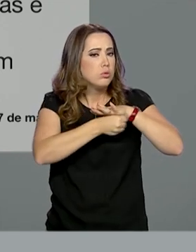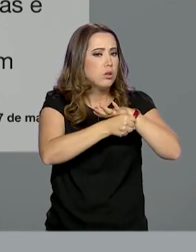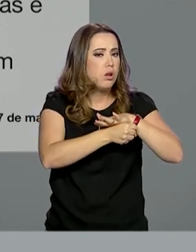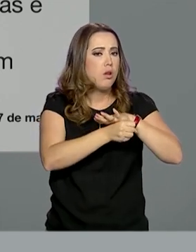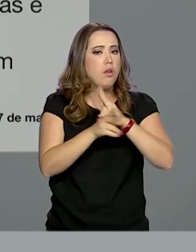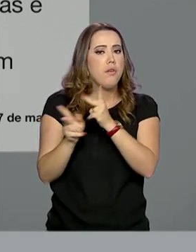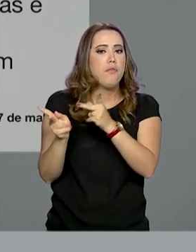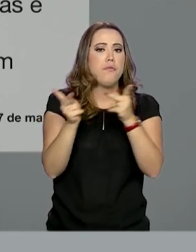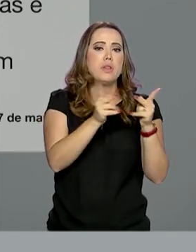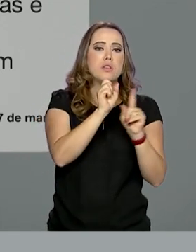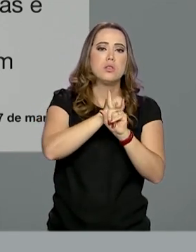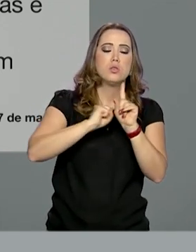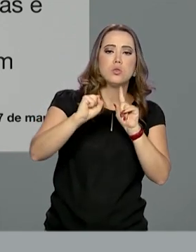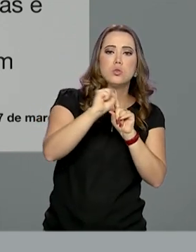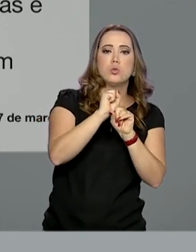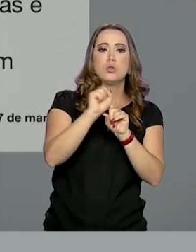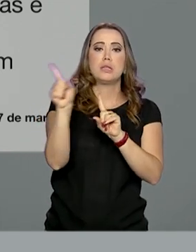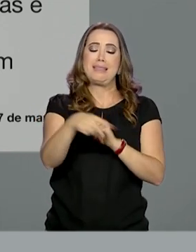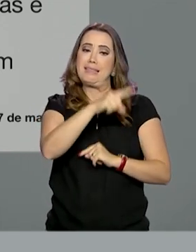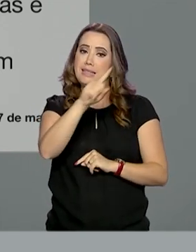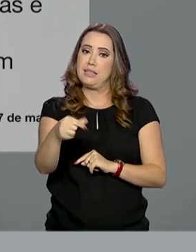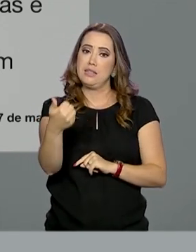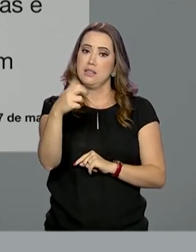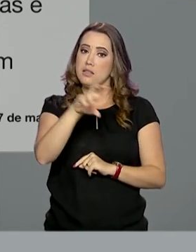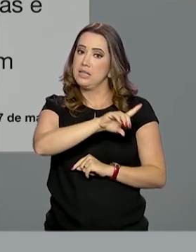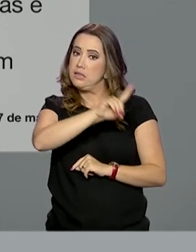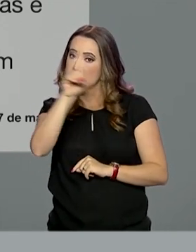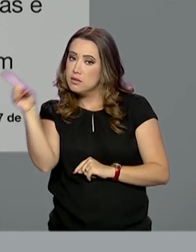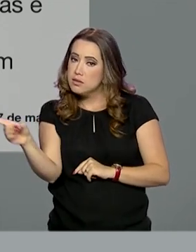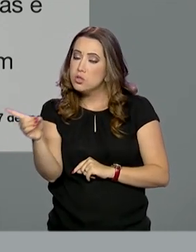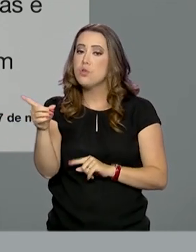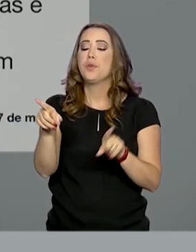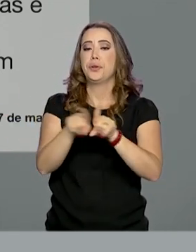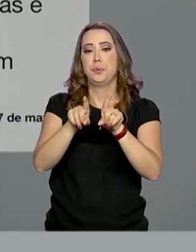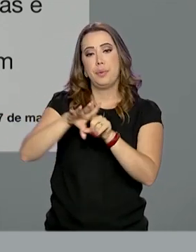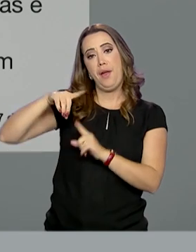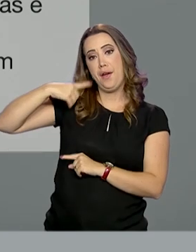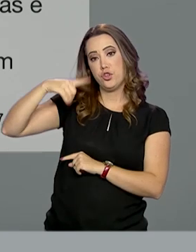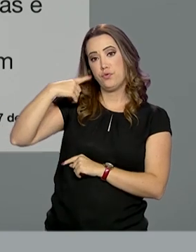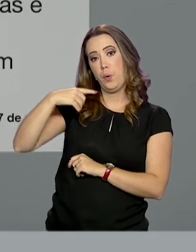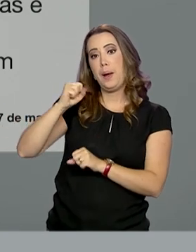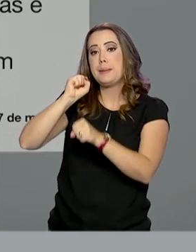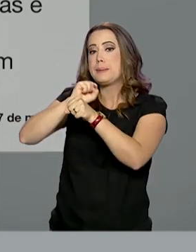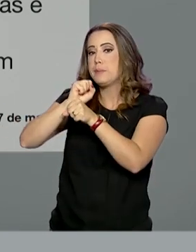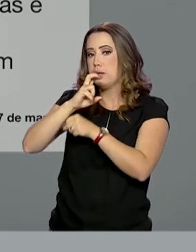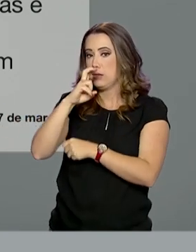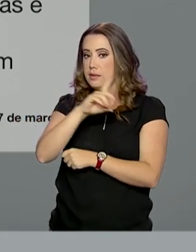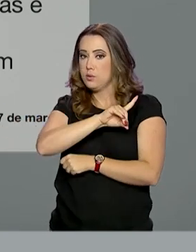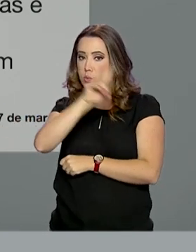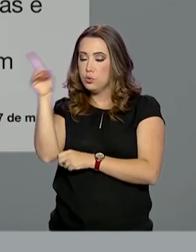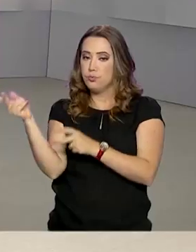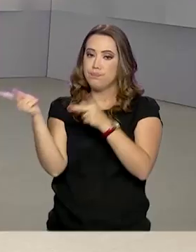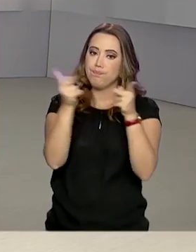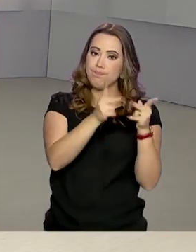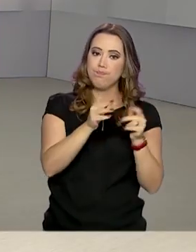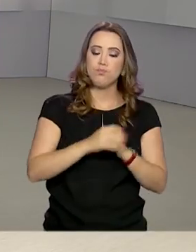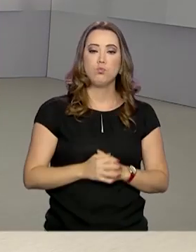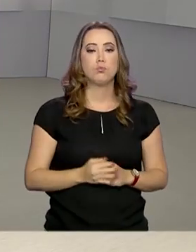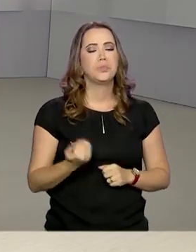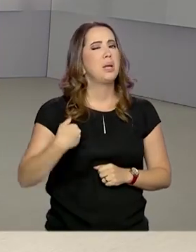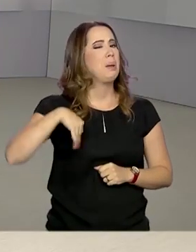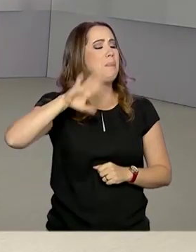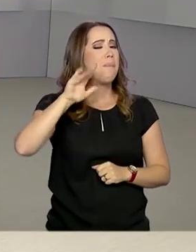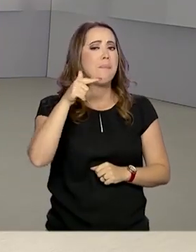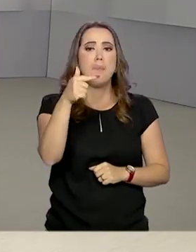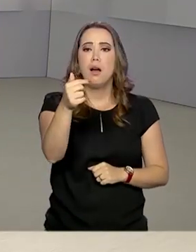Visitas sociais estão suspensas por 15 dias e as de advogados por 5 dias. Mais